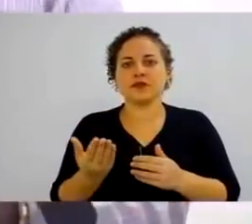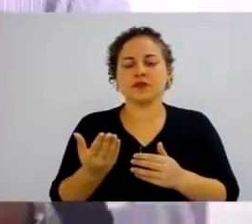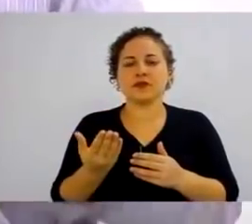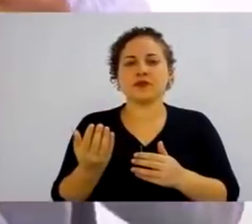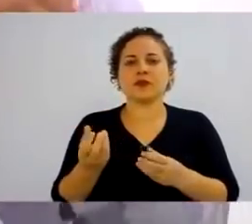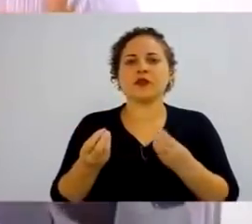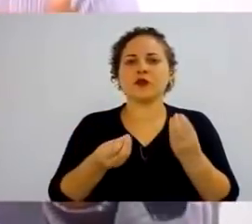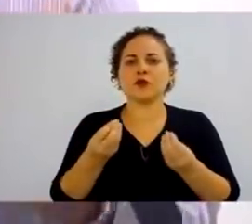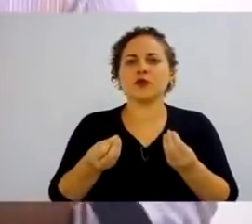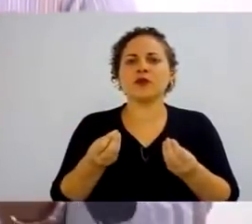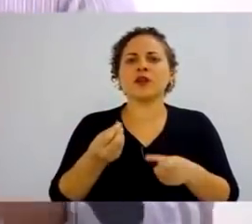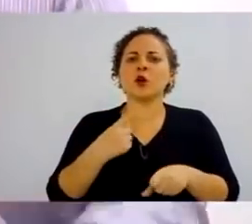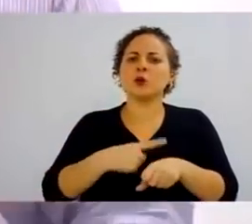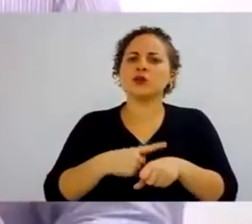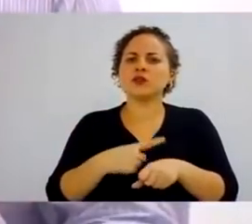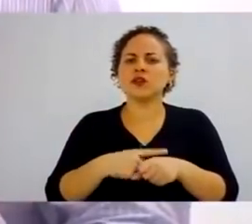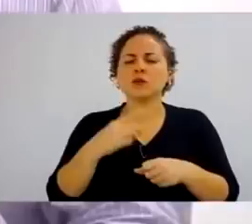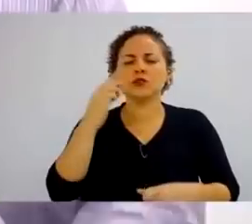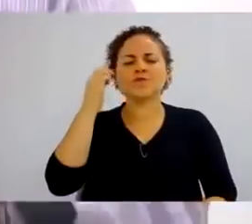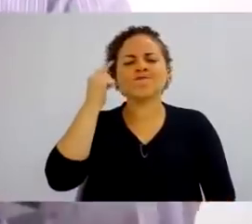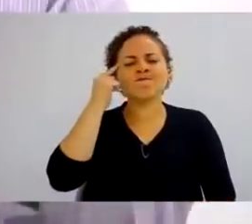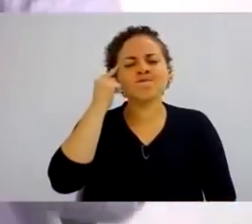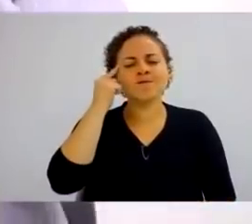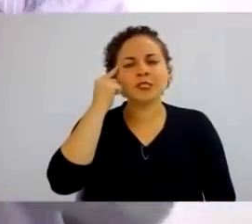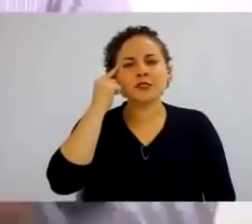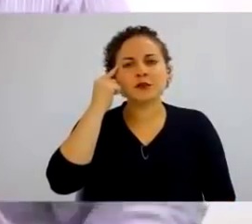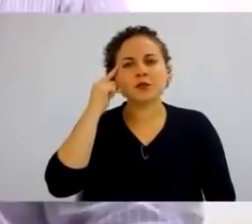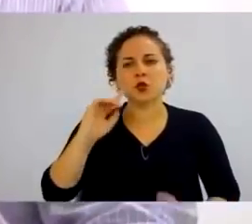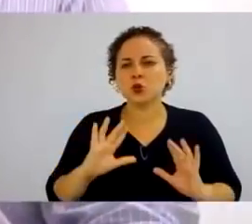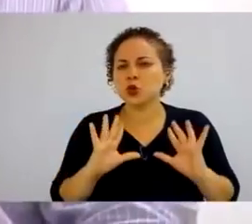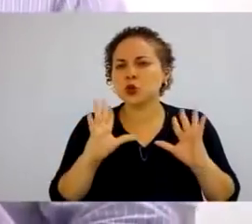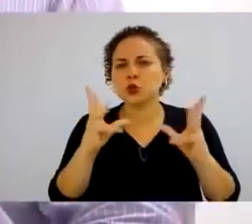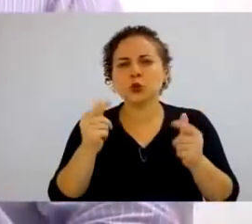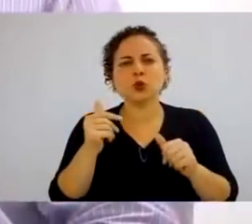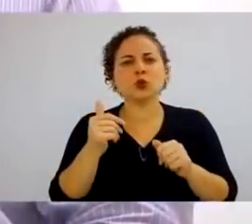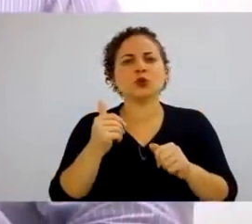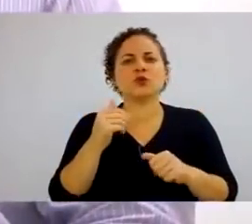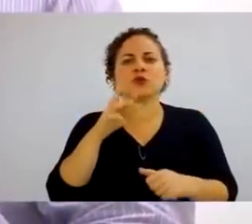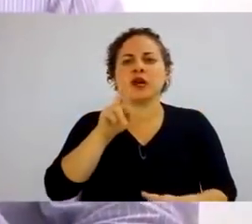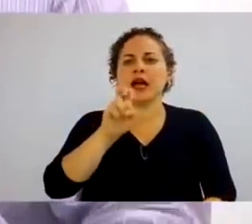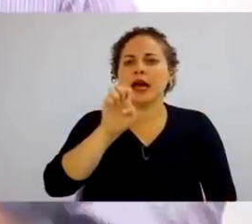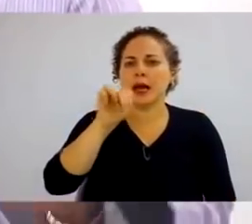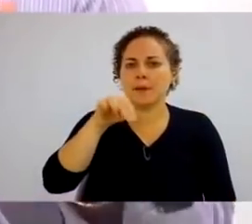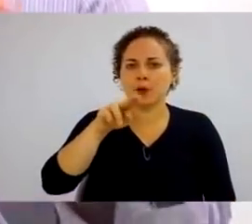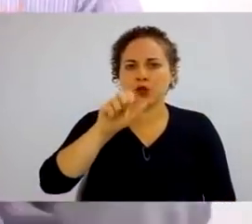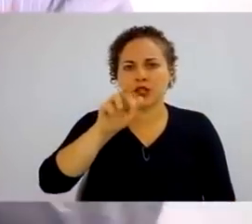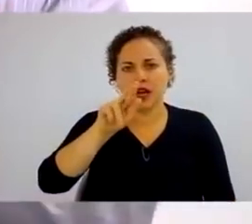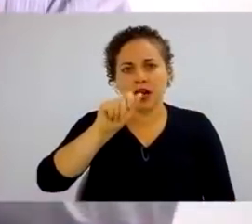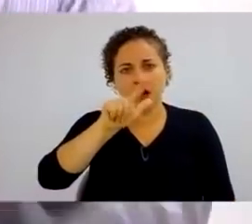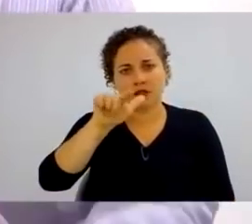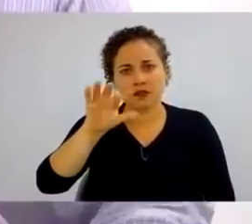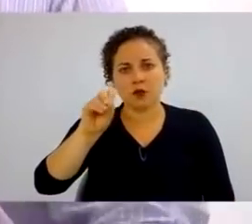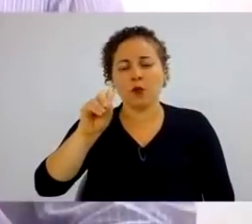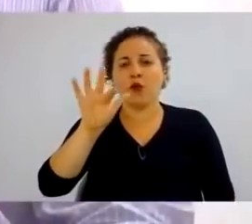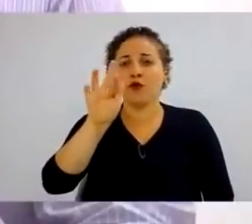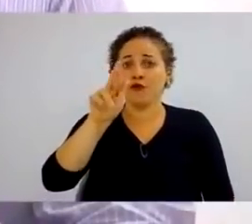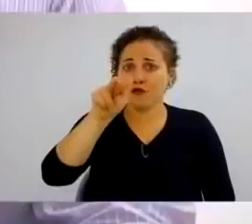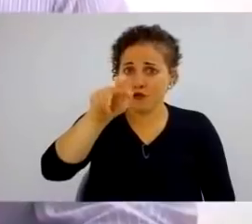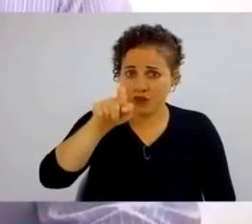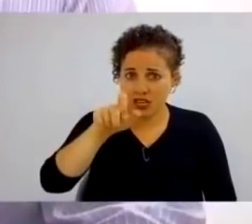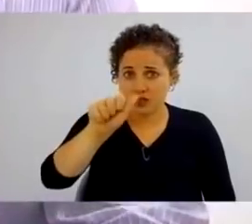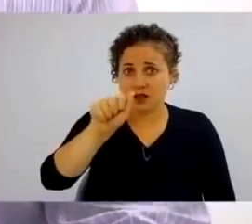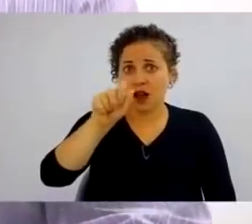ponte, como um momento de reflexão. Diante de tudo que falamos de remuneração fixa e variável,